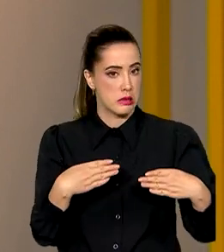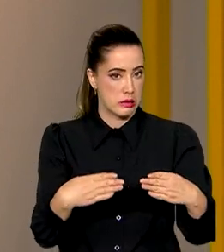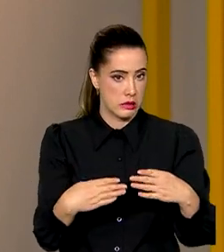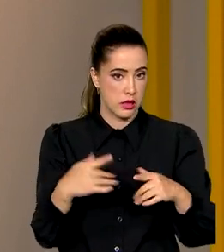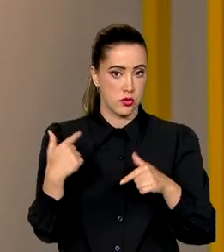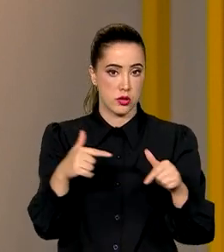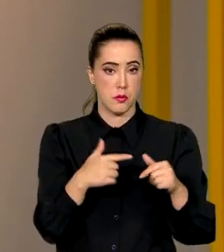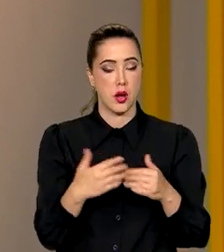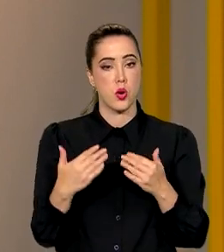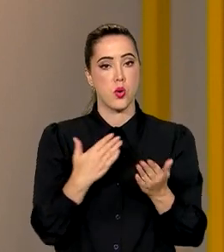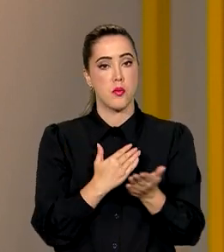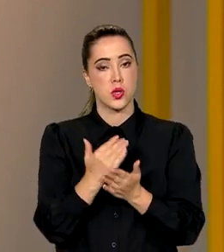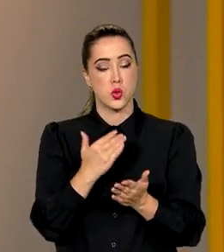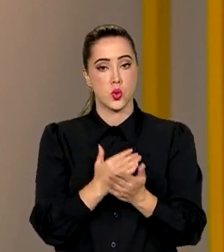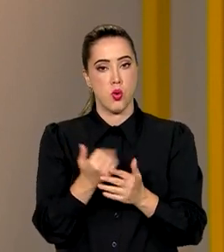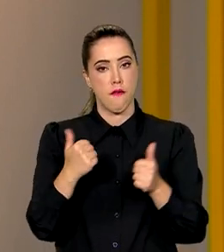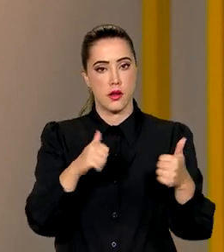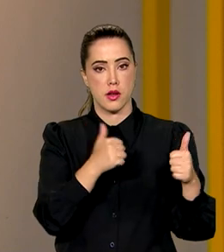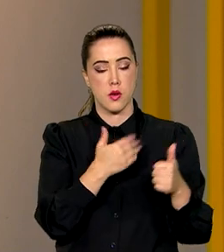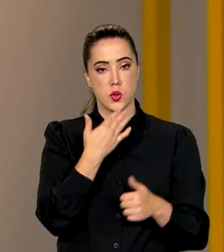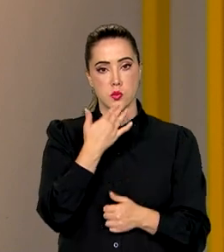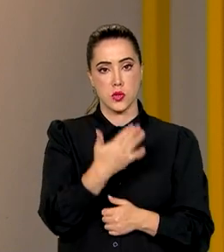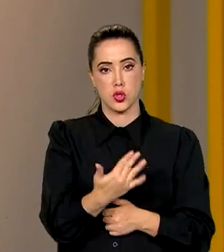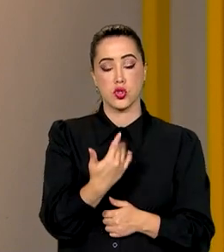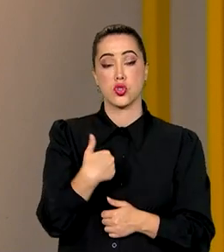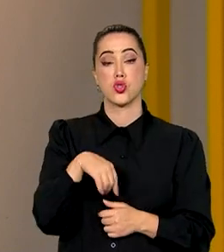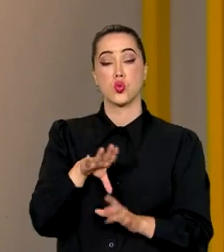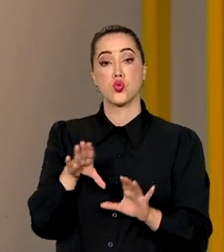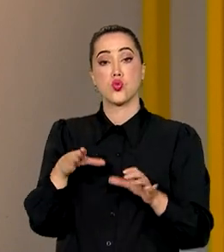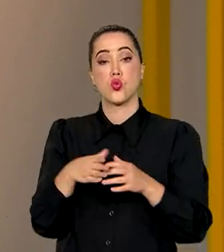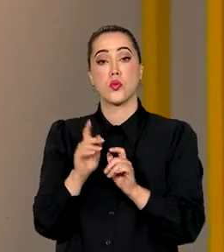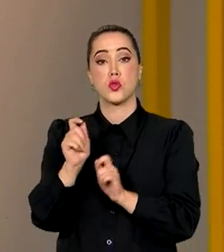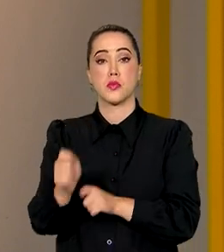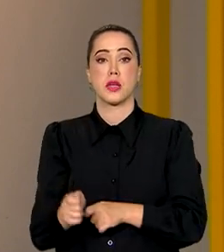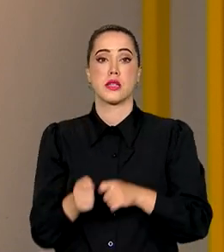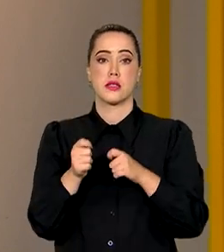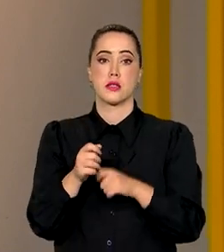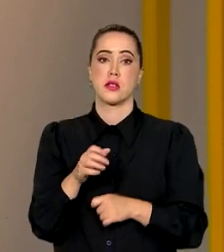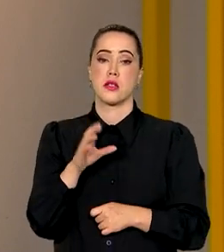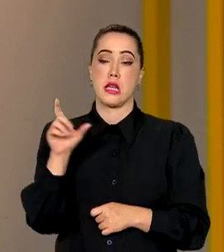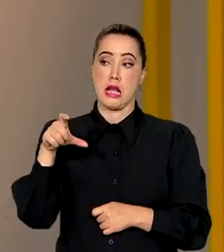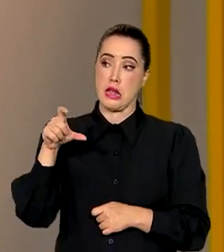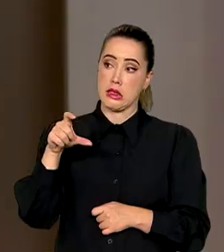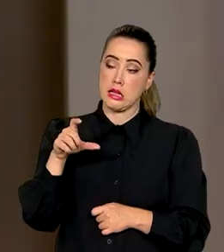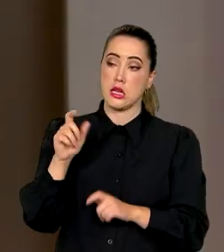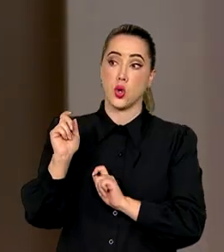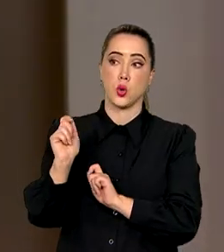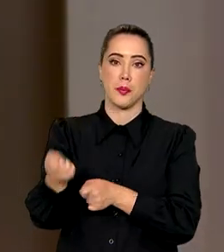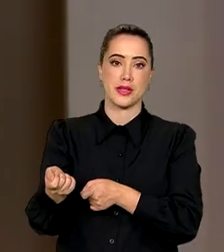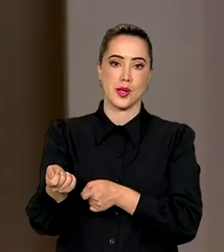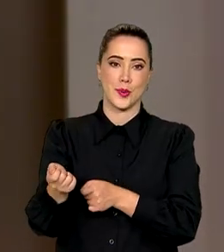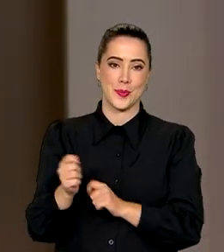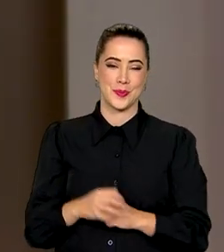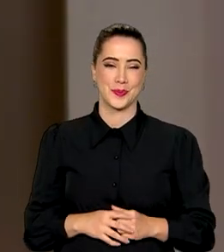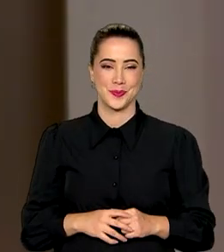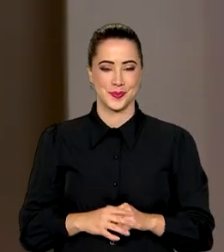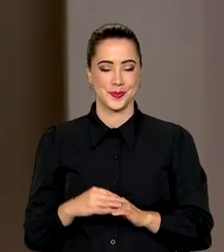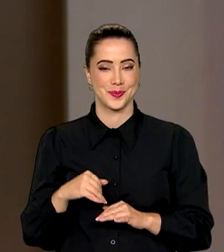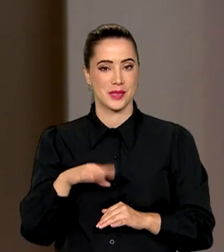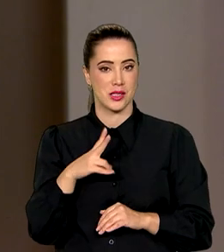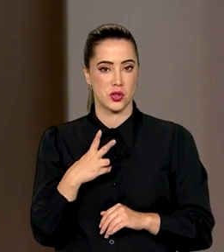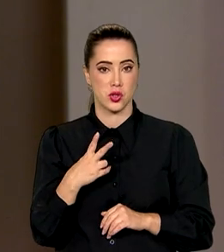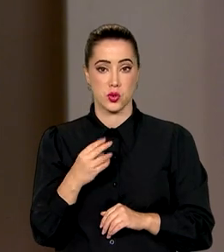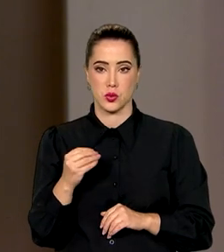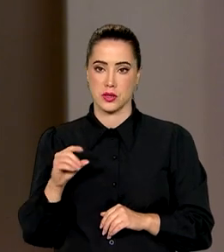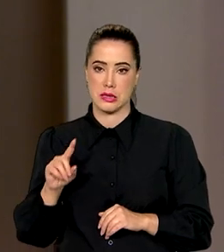a analisar os pedidos por Registro Geral de Atividade Pesqueira, conhecido como Carteirinha do Pescador. Mais de 200 mil